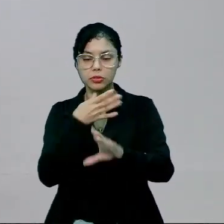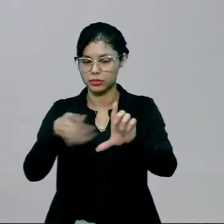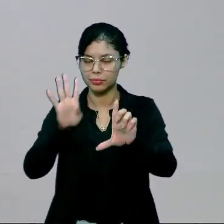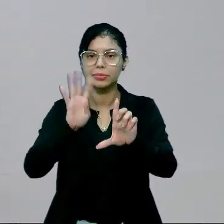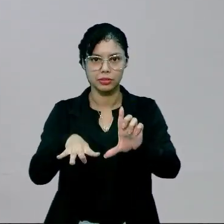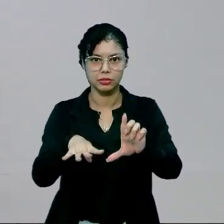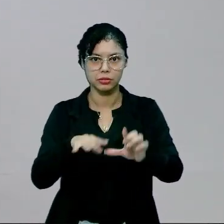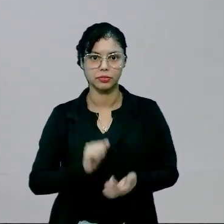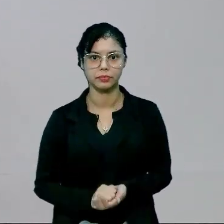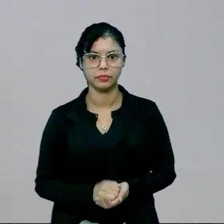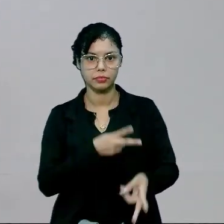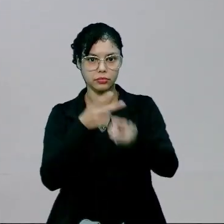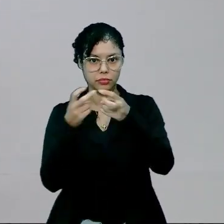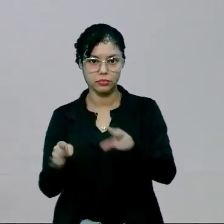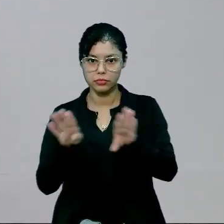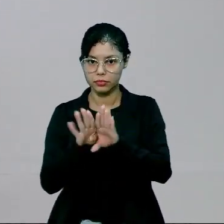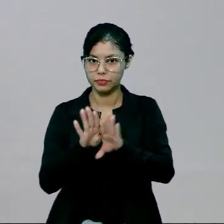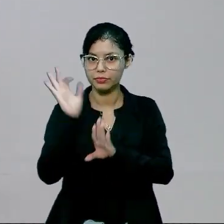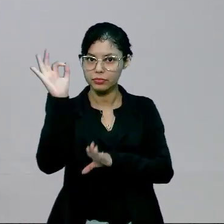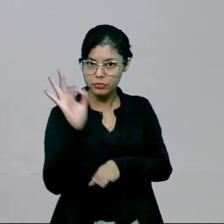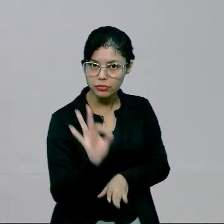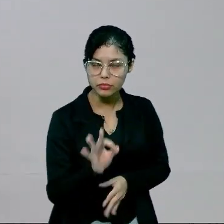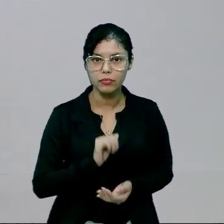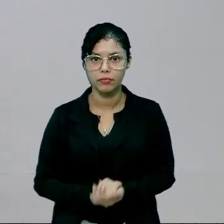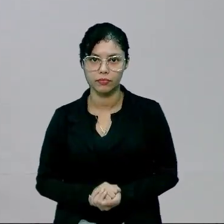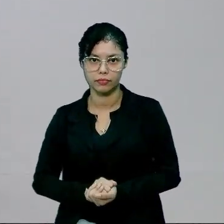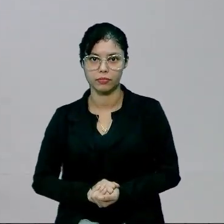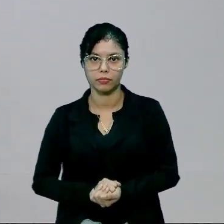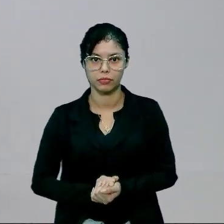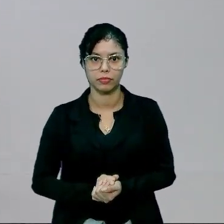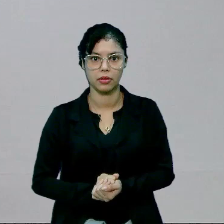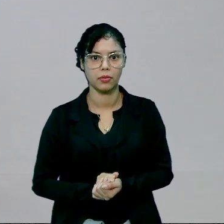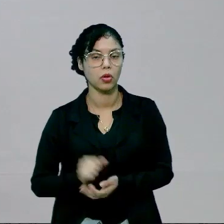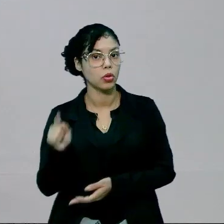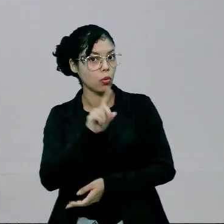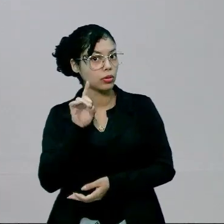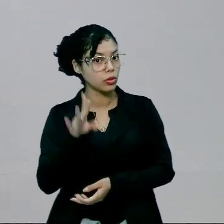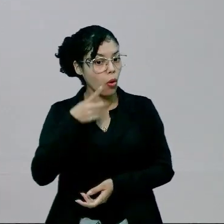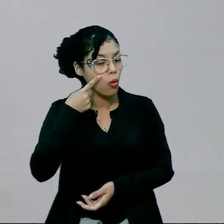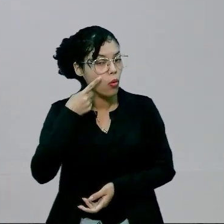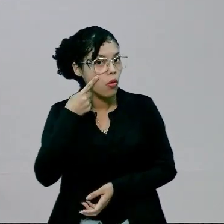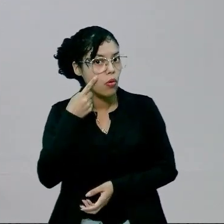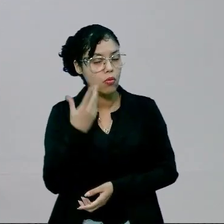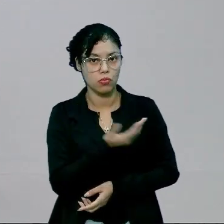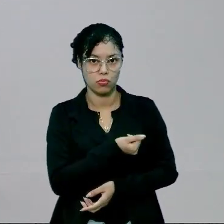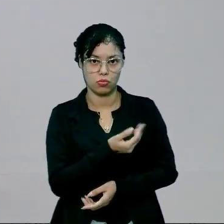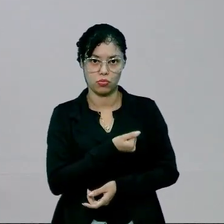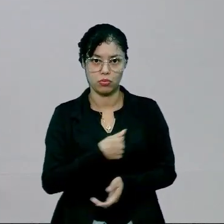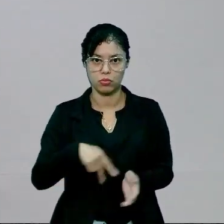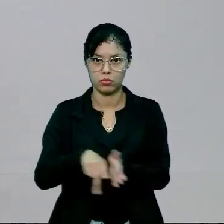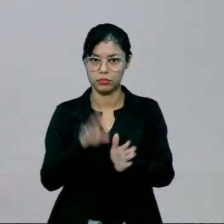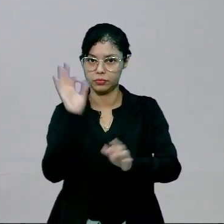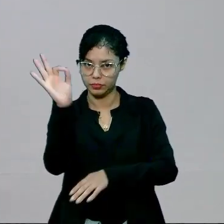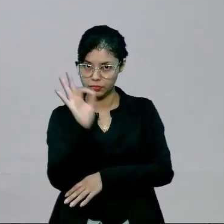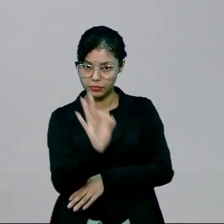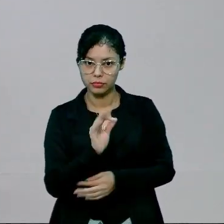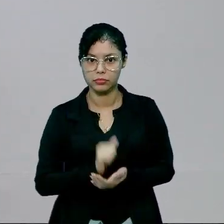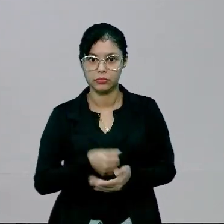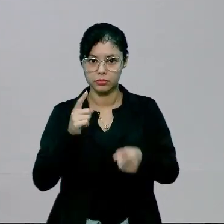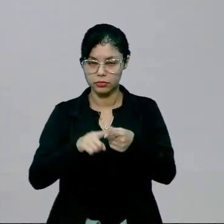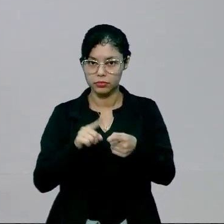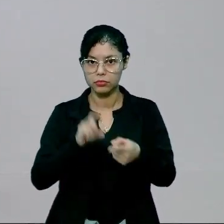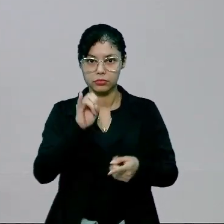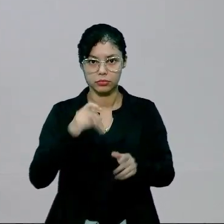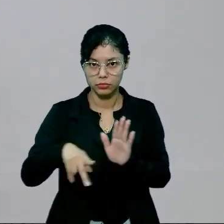tabela e observou as percentuais. Então, não é só olhar os números que são no percentuais, porque se